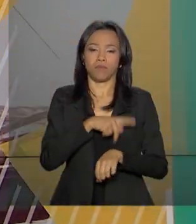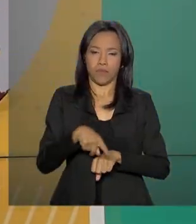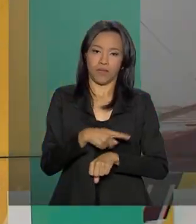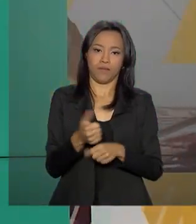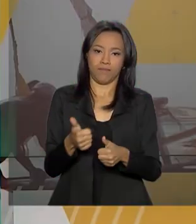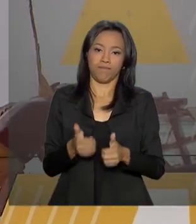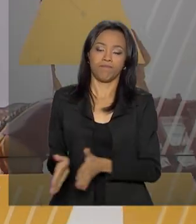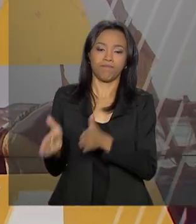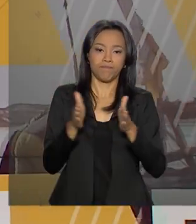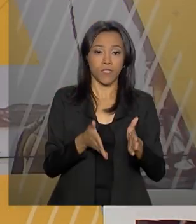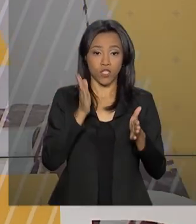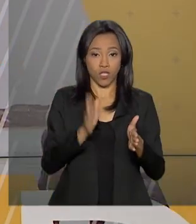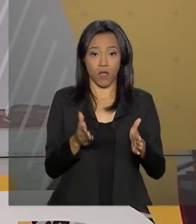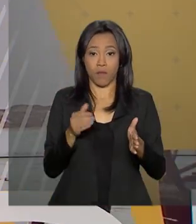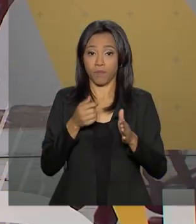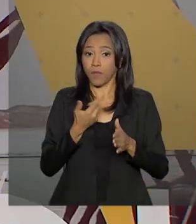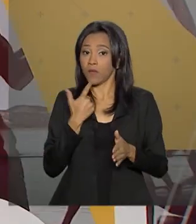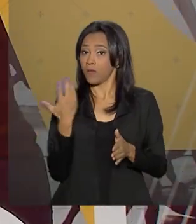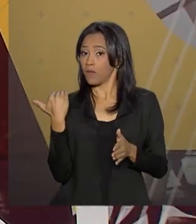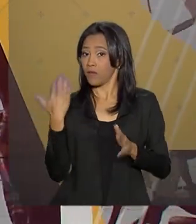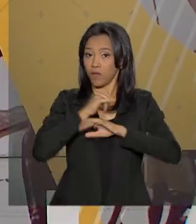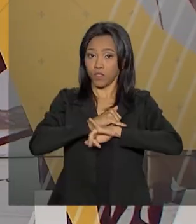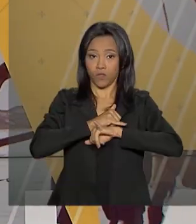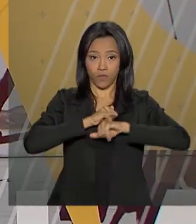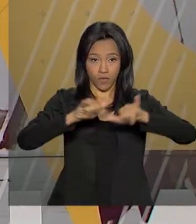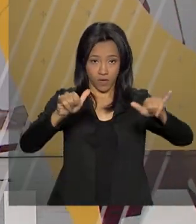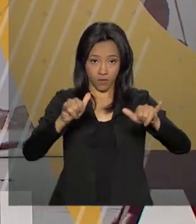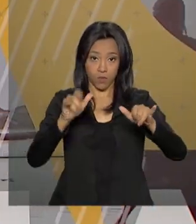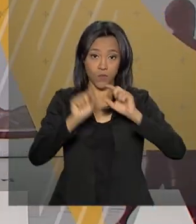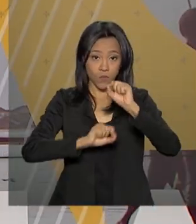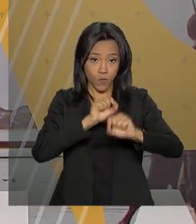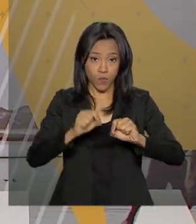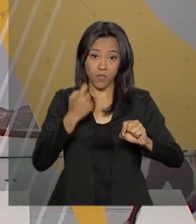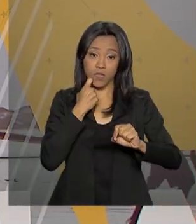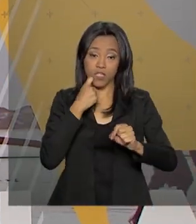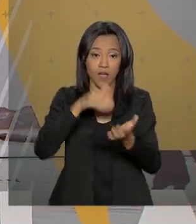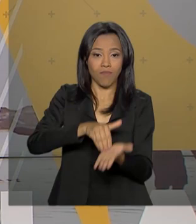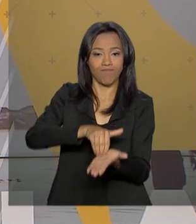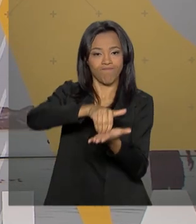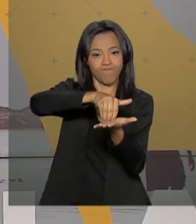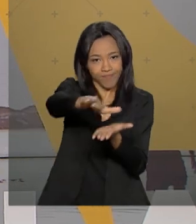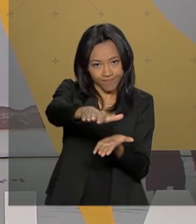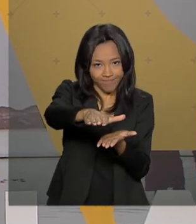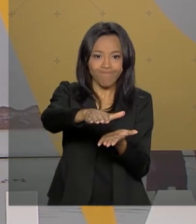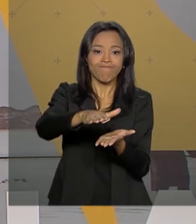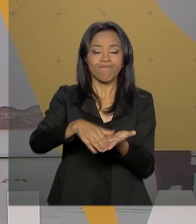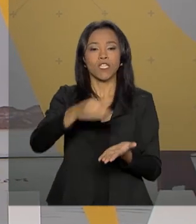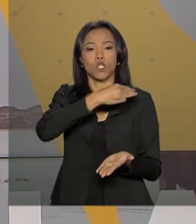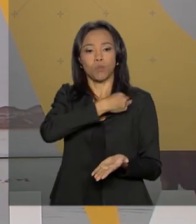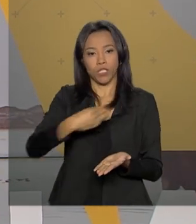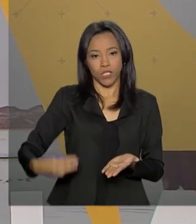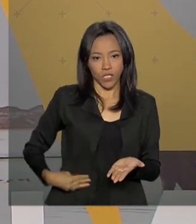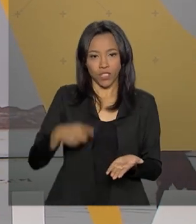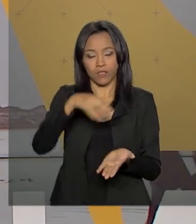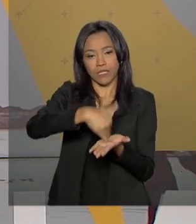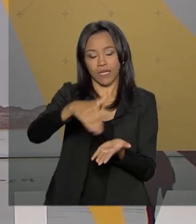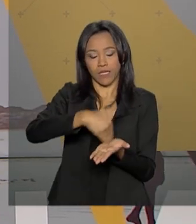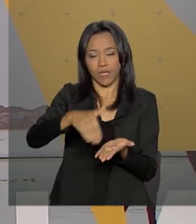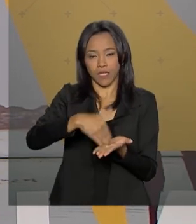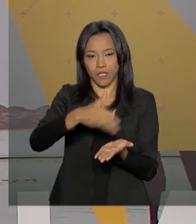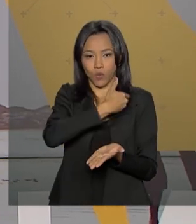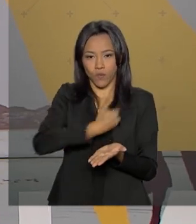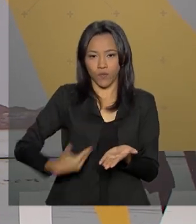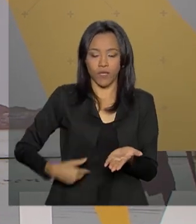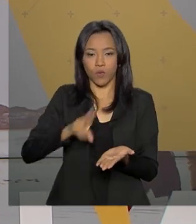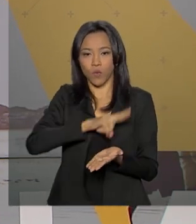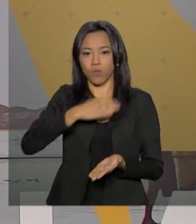E foi publicada no Diário Oficial da União, desta sexta-feira, a exoneração do ministro-chefe da Secretaria de Governo da Presidência, General